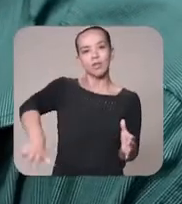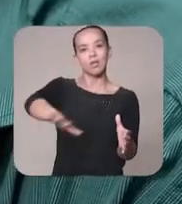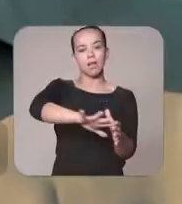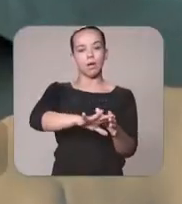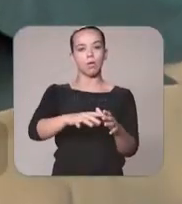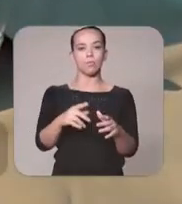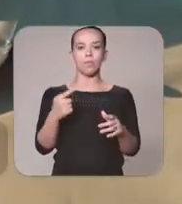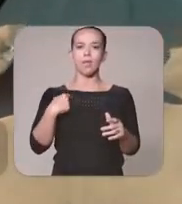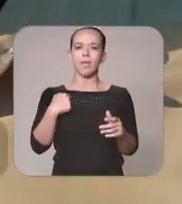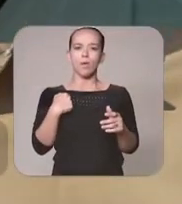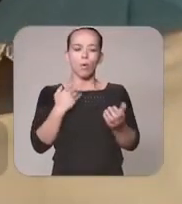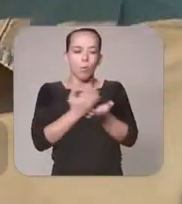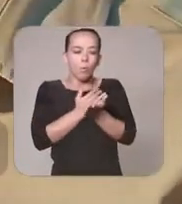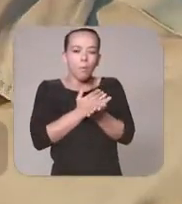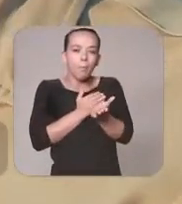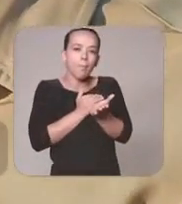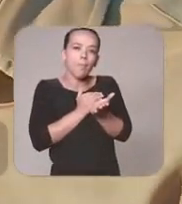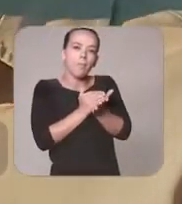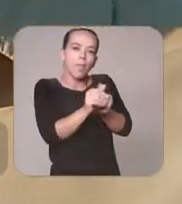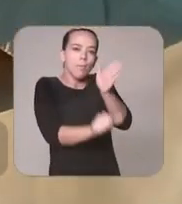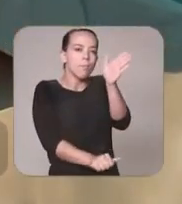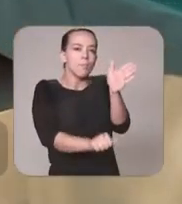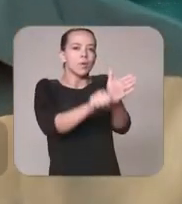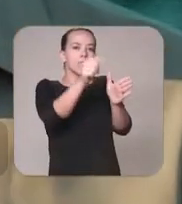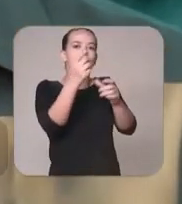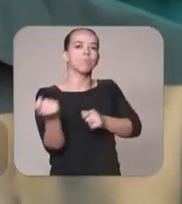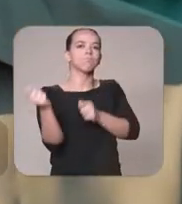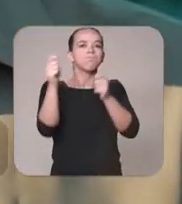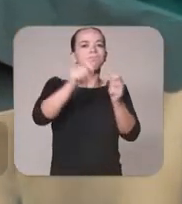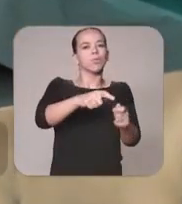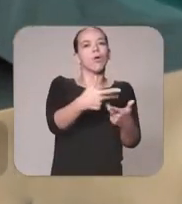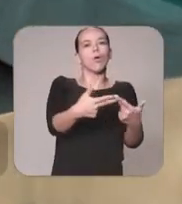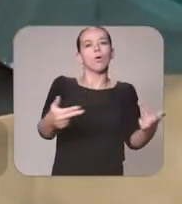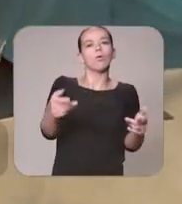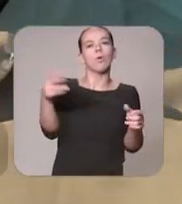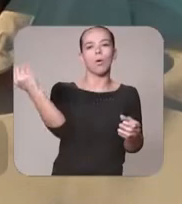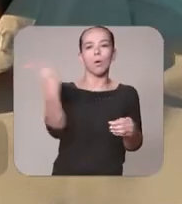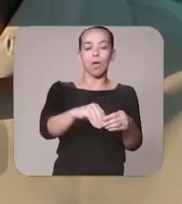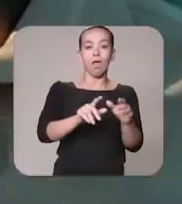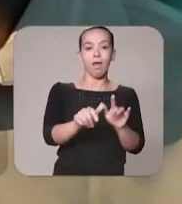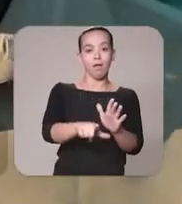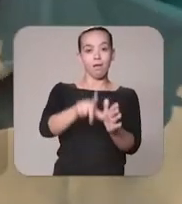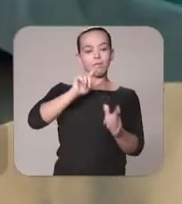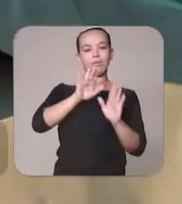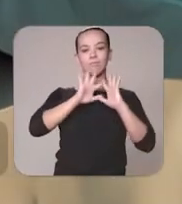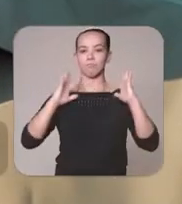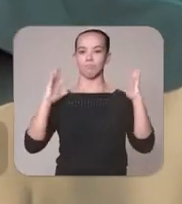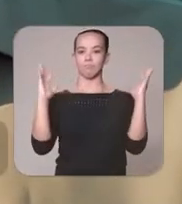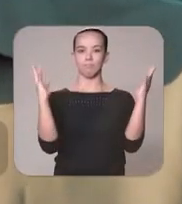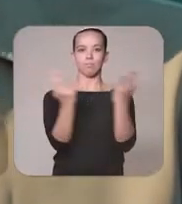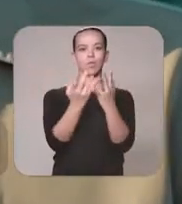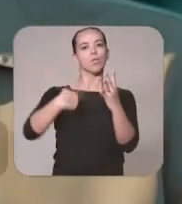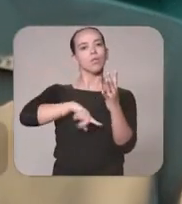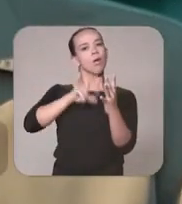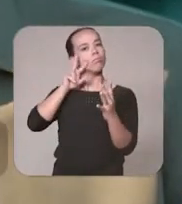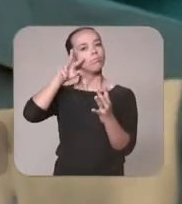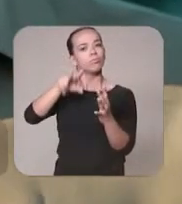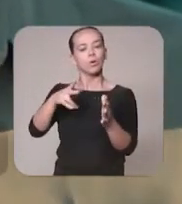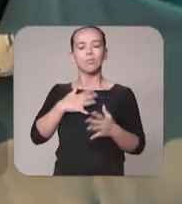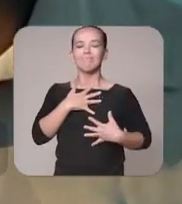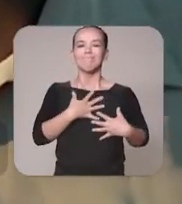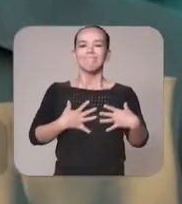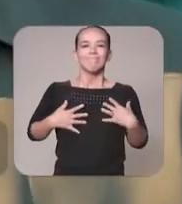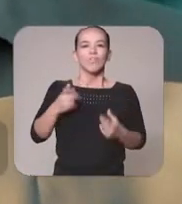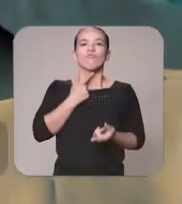geral. Eu acompanho desde a perfuração da primeira estaca aqui, desde antes de cercar aqui da lateral. Então a gente acompanha isso daí